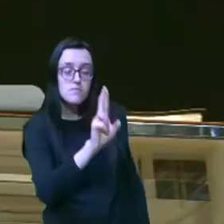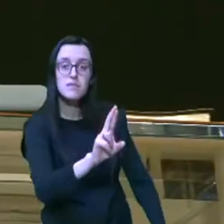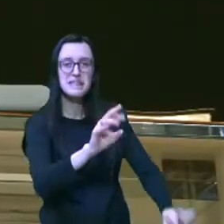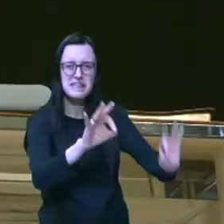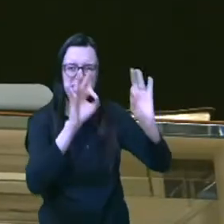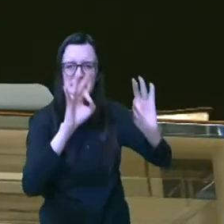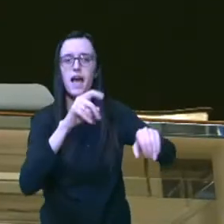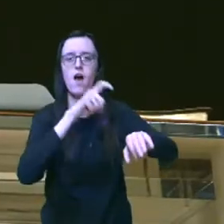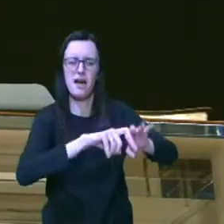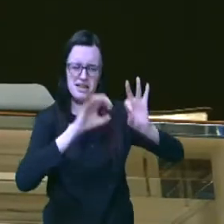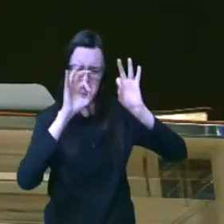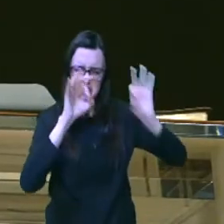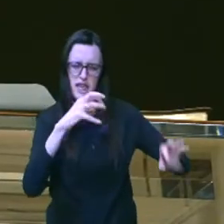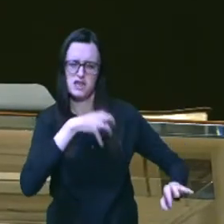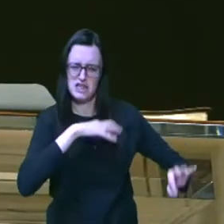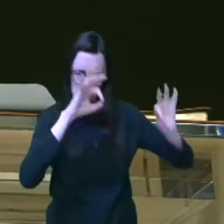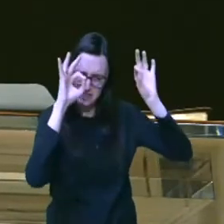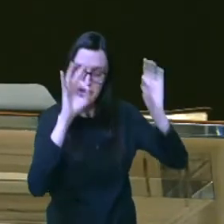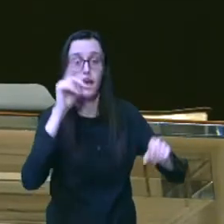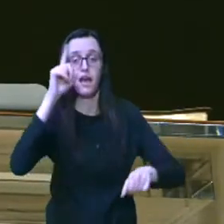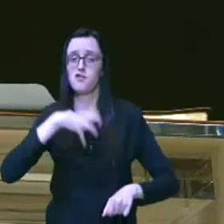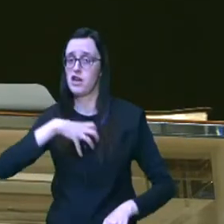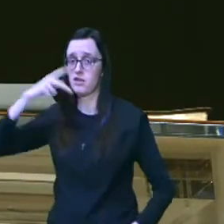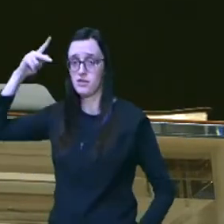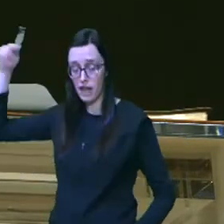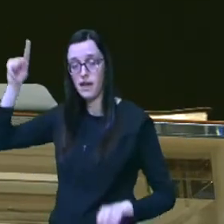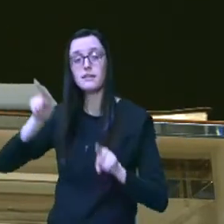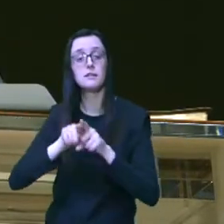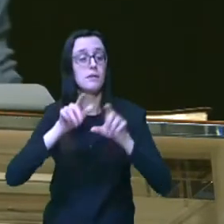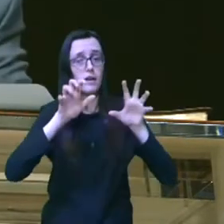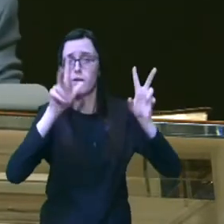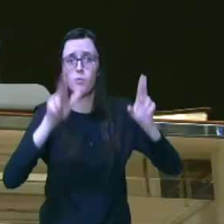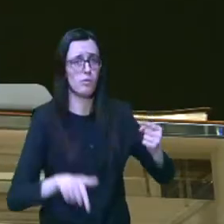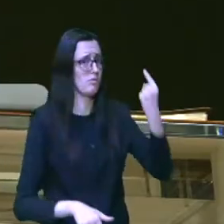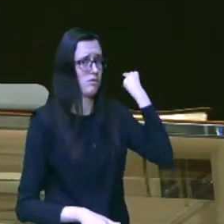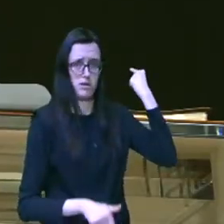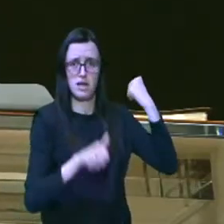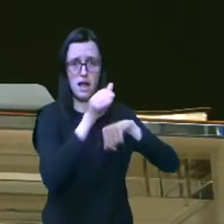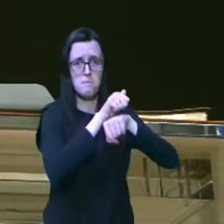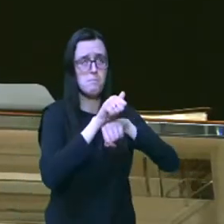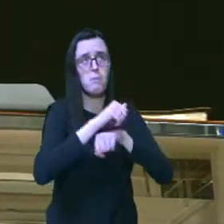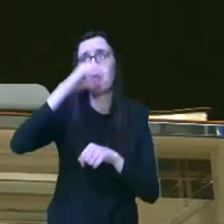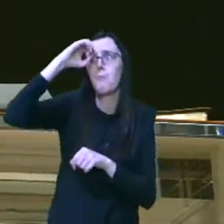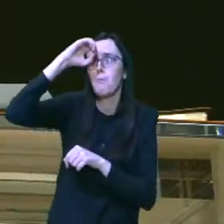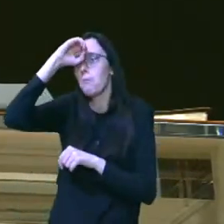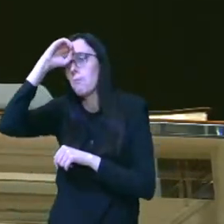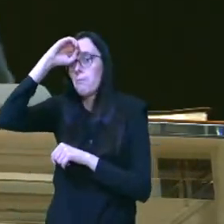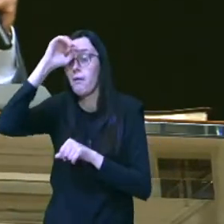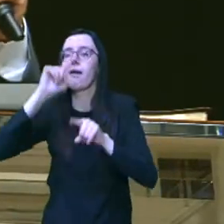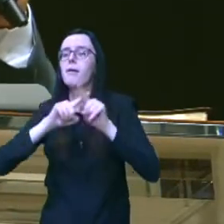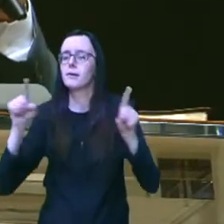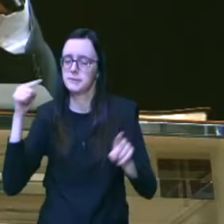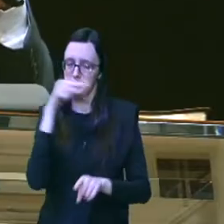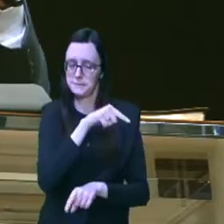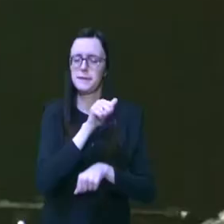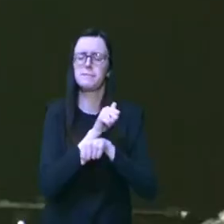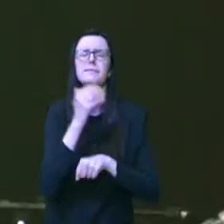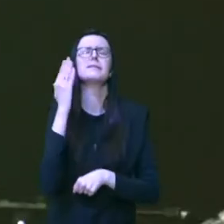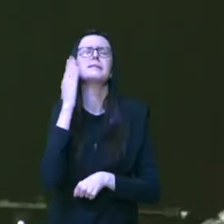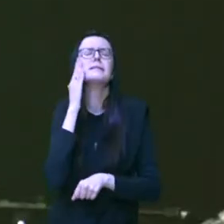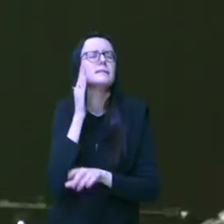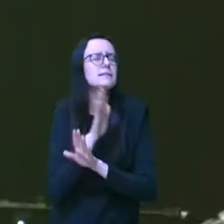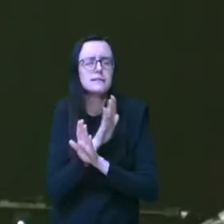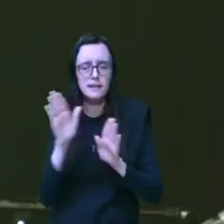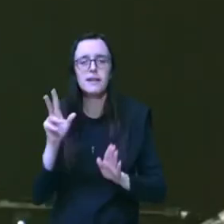na hora certa do jeito certo que é o jeito de Deus e assim como Abraão não sabia como mas ele sabia que